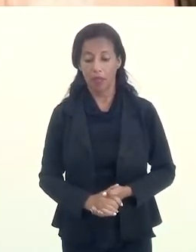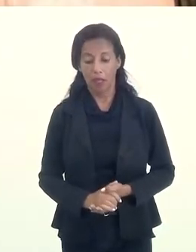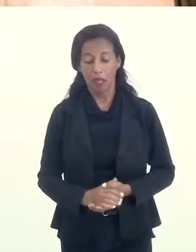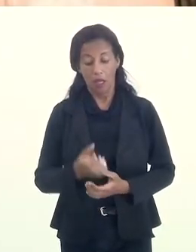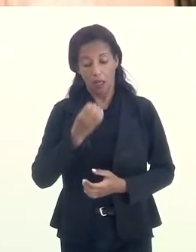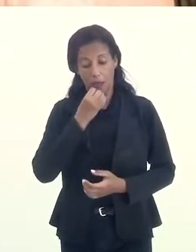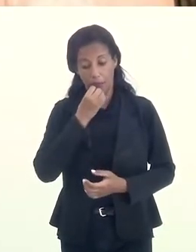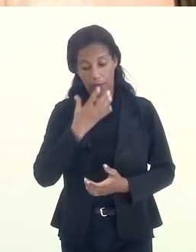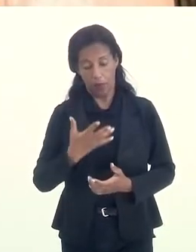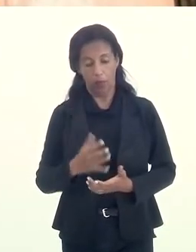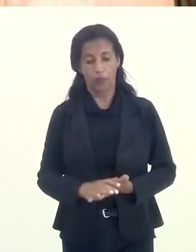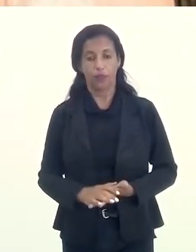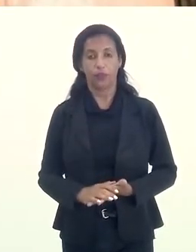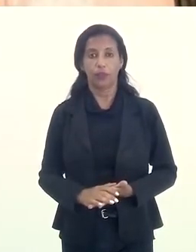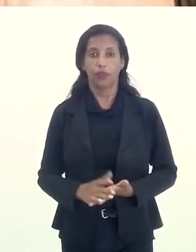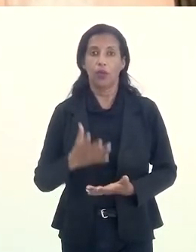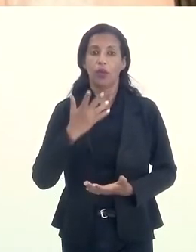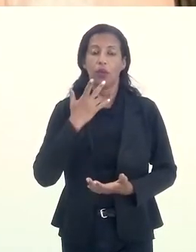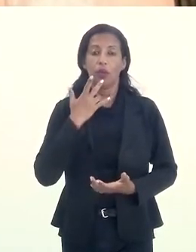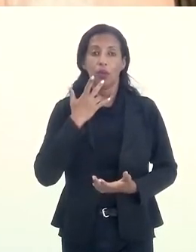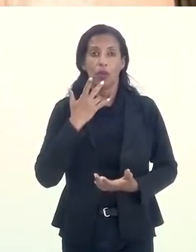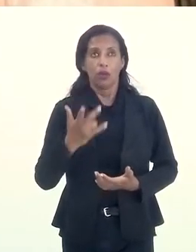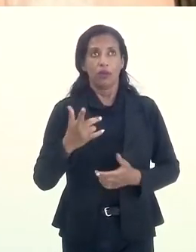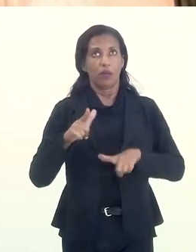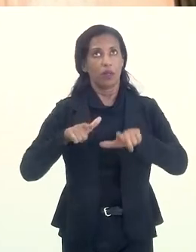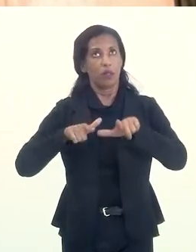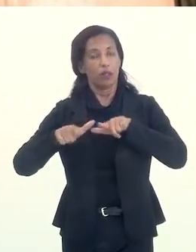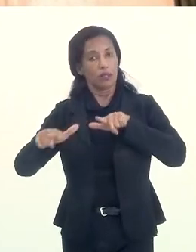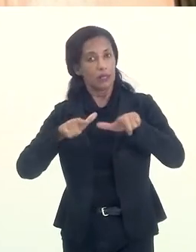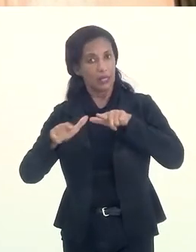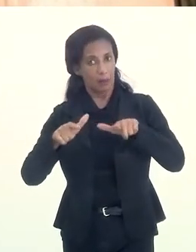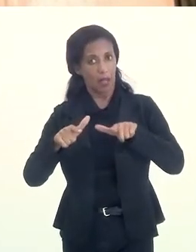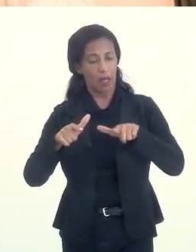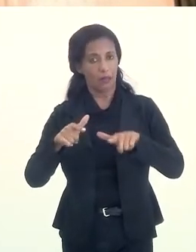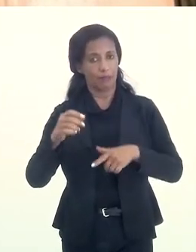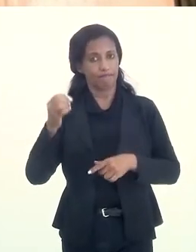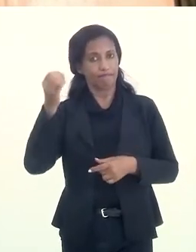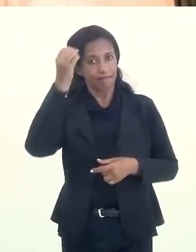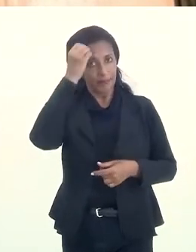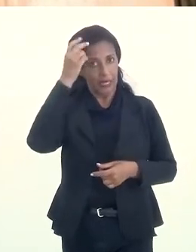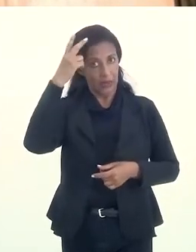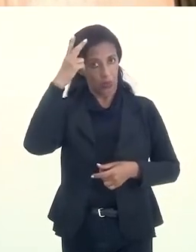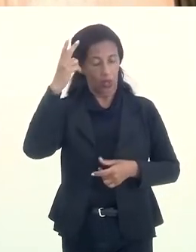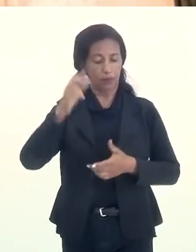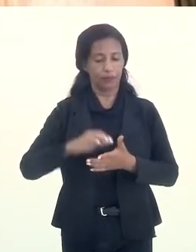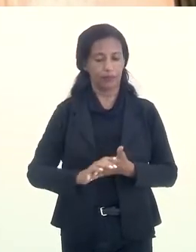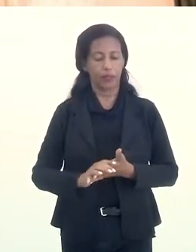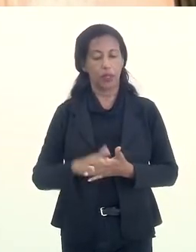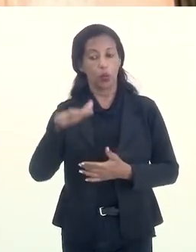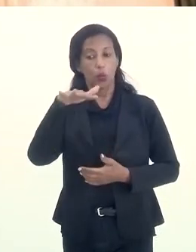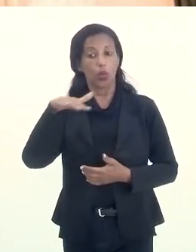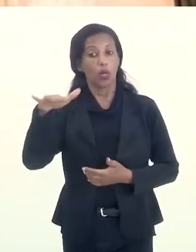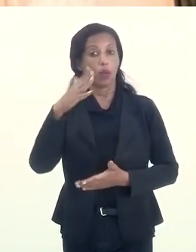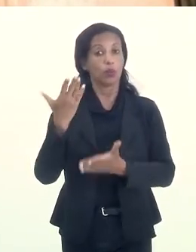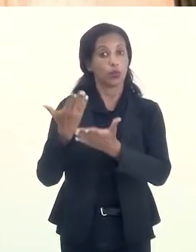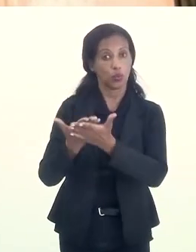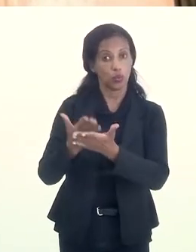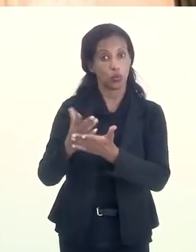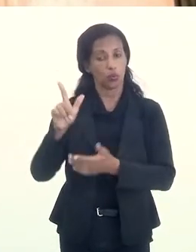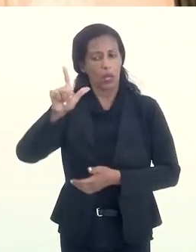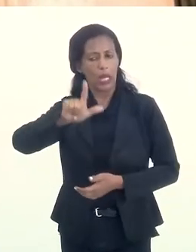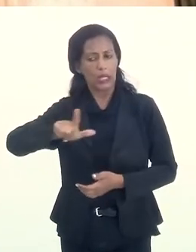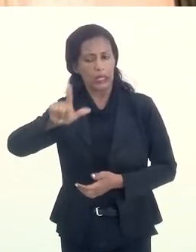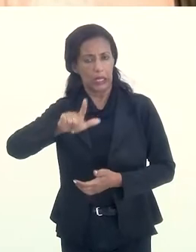Bom, no que diz respeito ao trabalho intelectual, especialmente no campo dos estudos